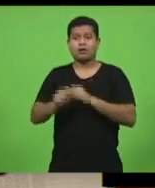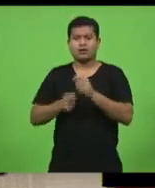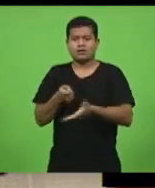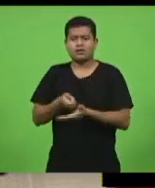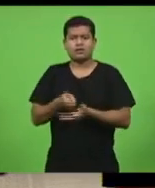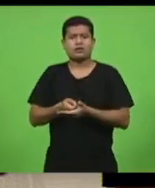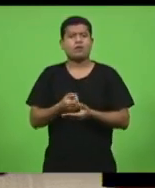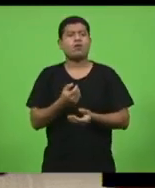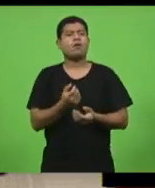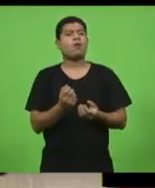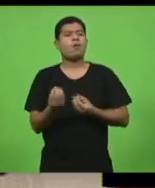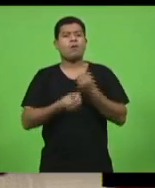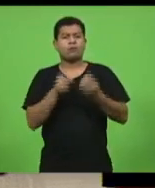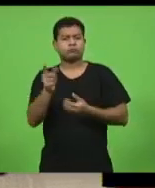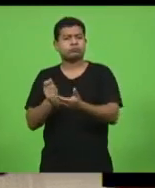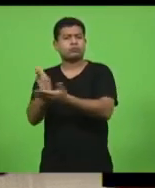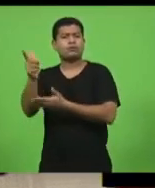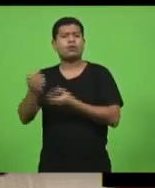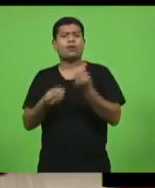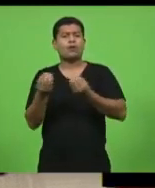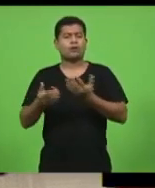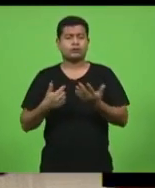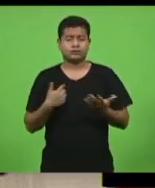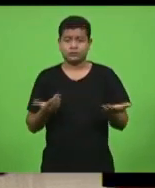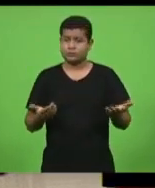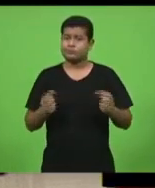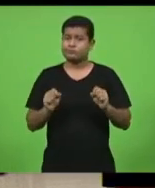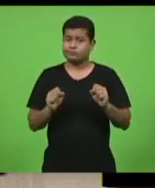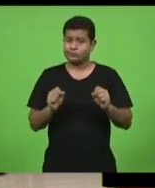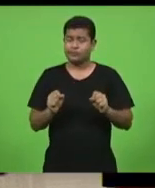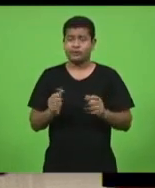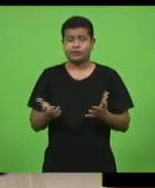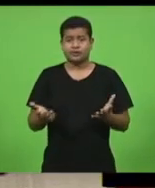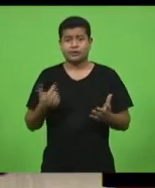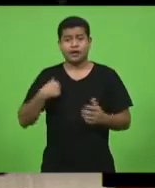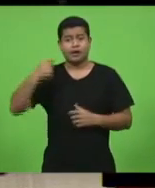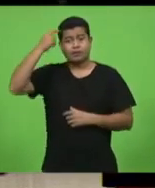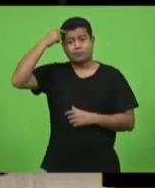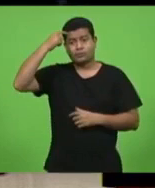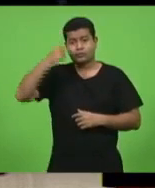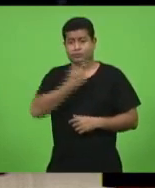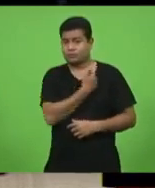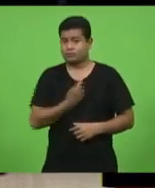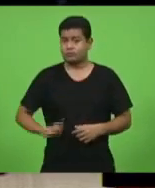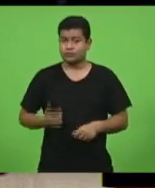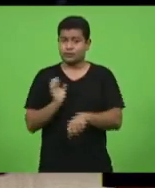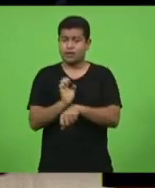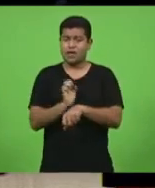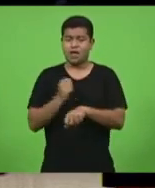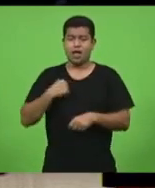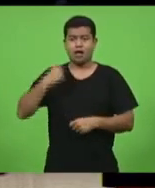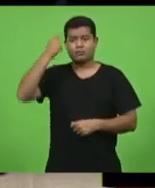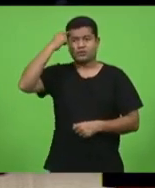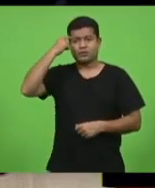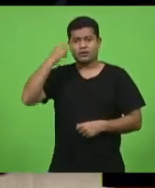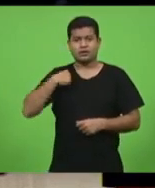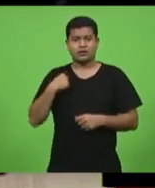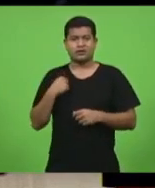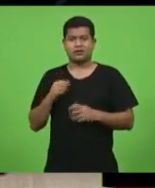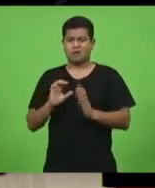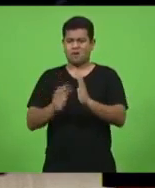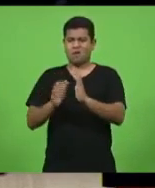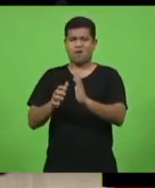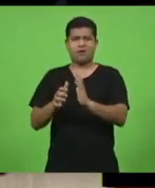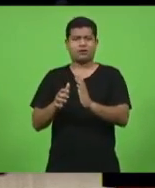Por isso, eu penso que o Governo do Estado, e aqui, não partidarizando nenhuma fala, mas se não